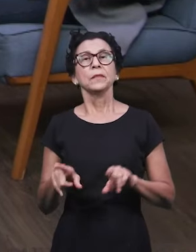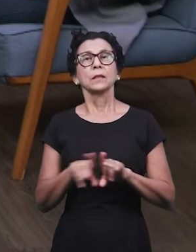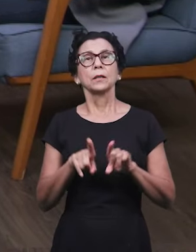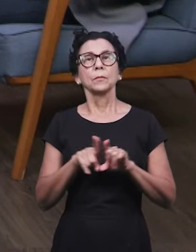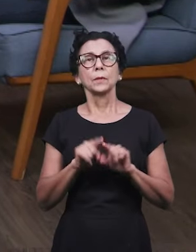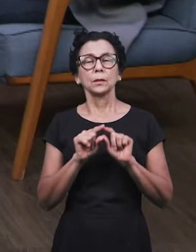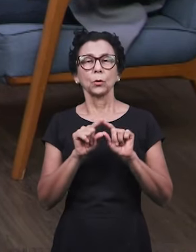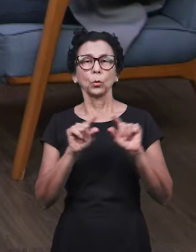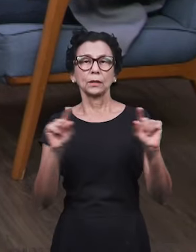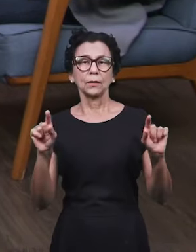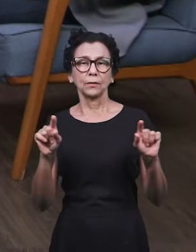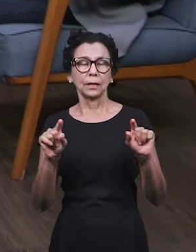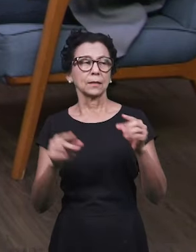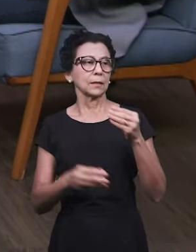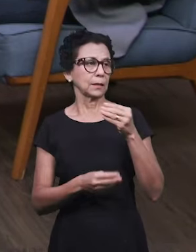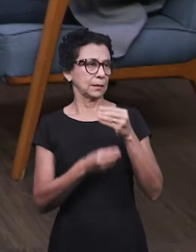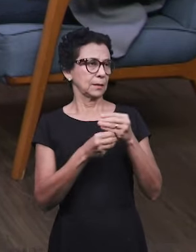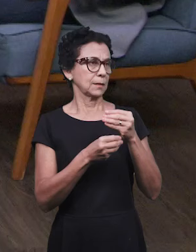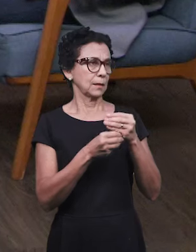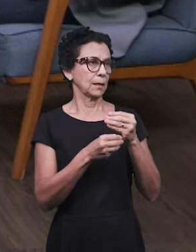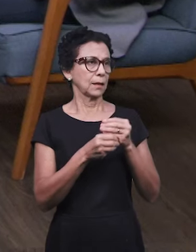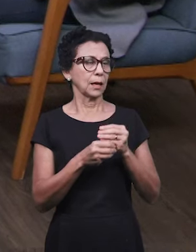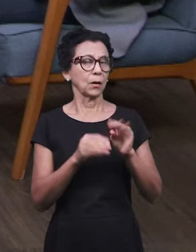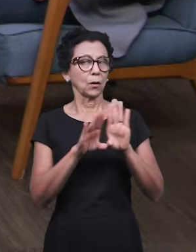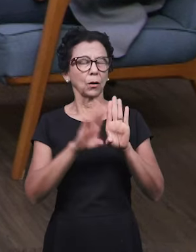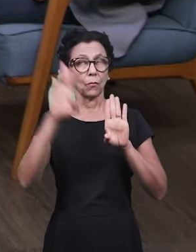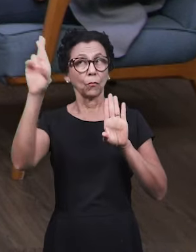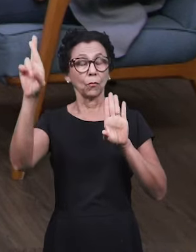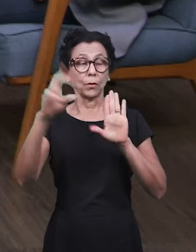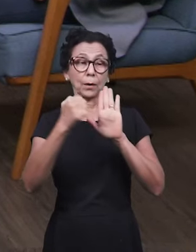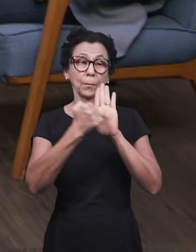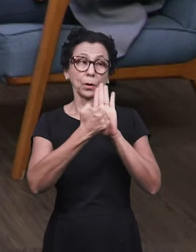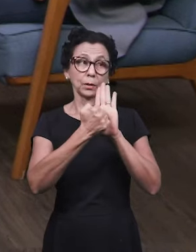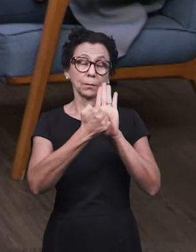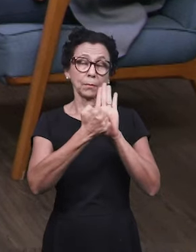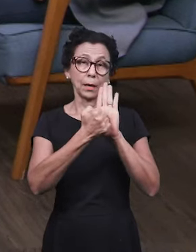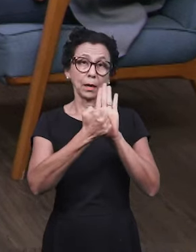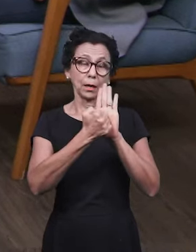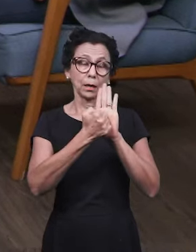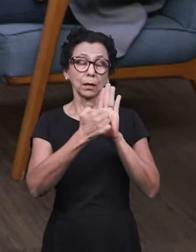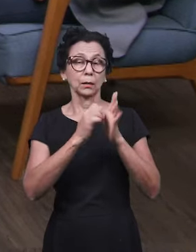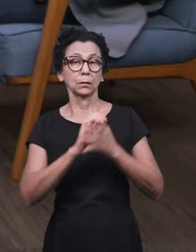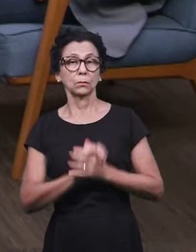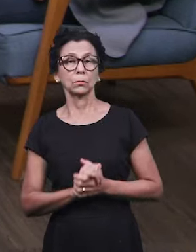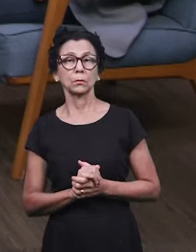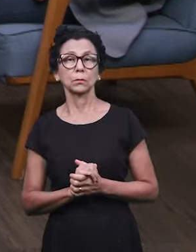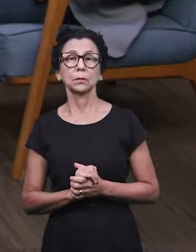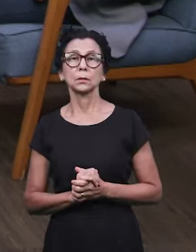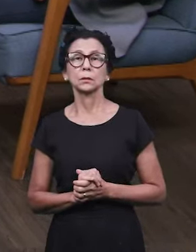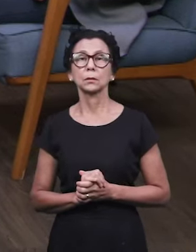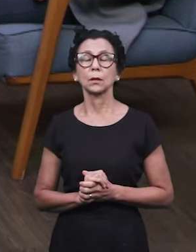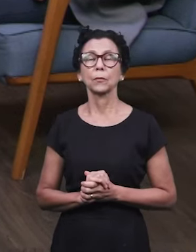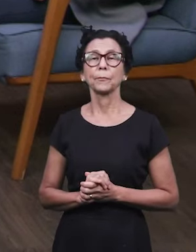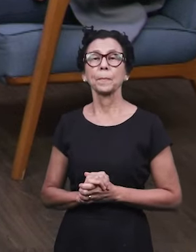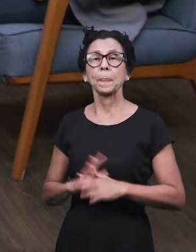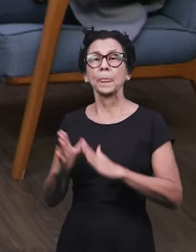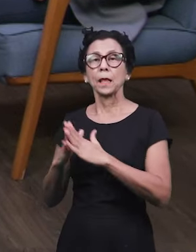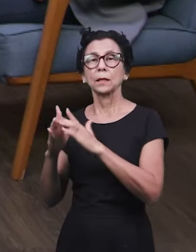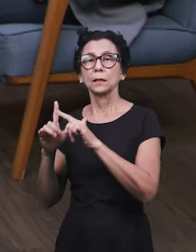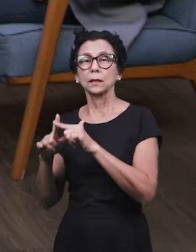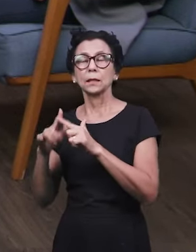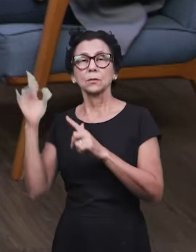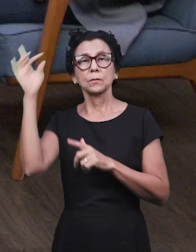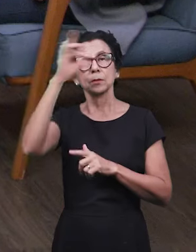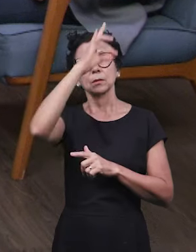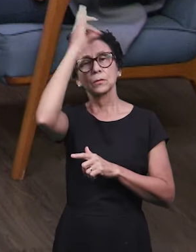porta e bato. Exatamente. Só para complementar, Daniel. O espírito e a esposa dizem vem. Então, há